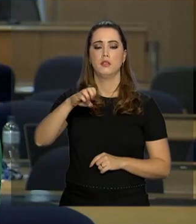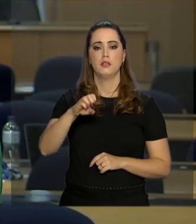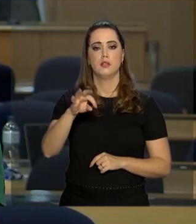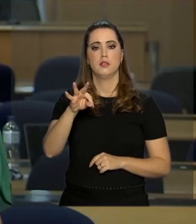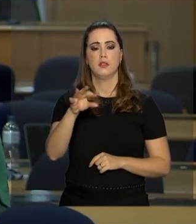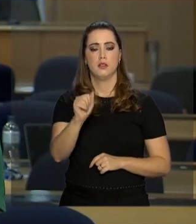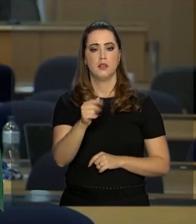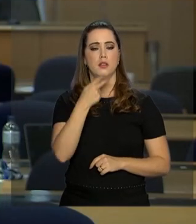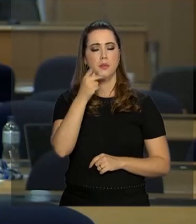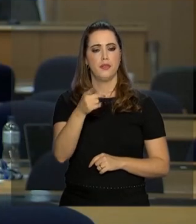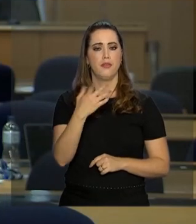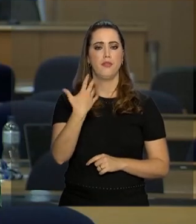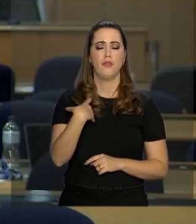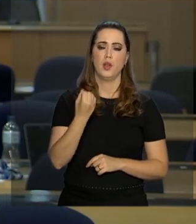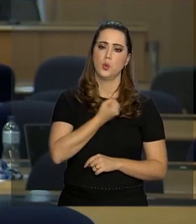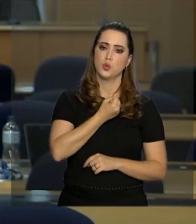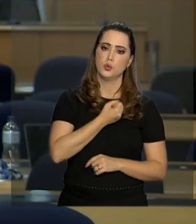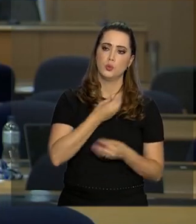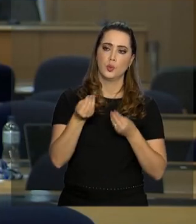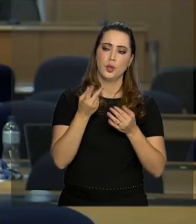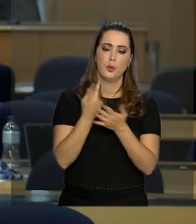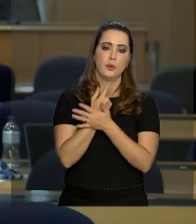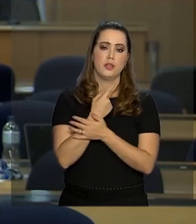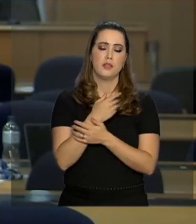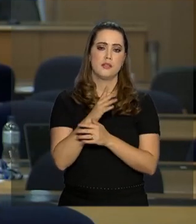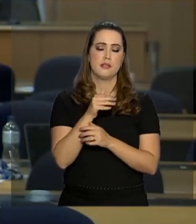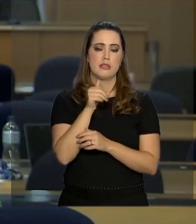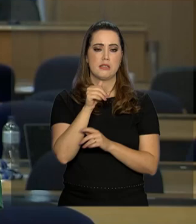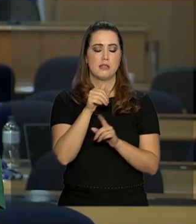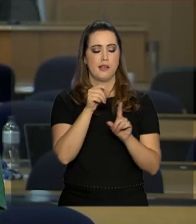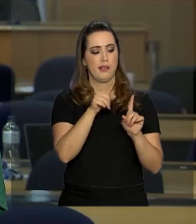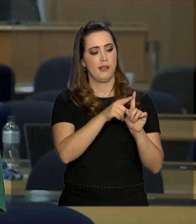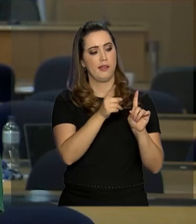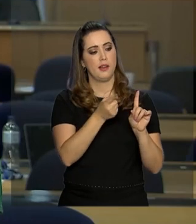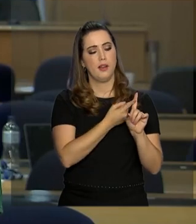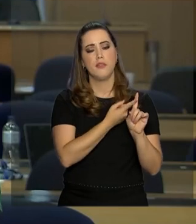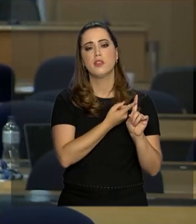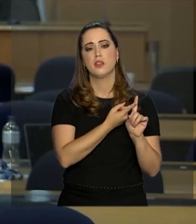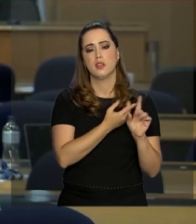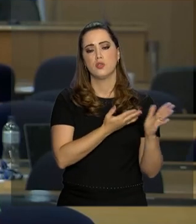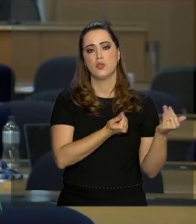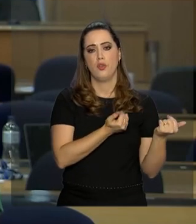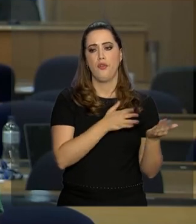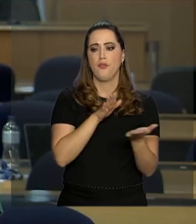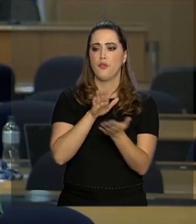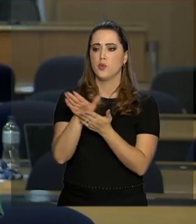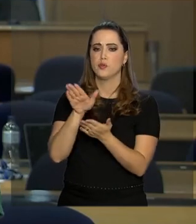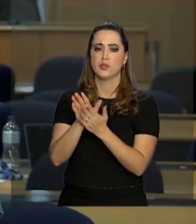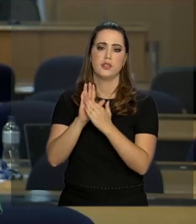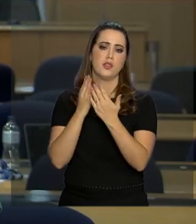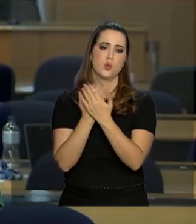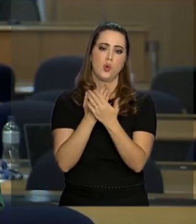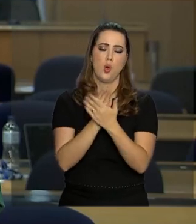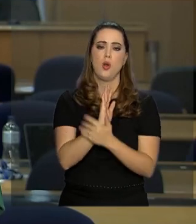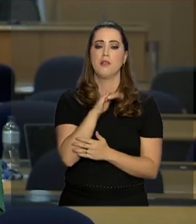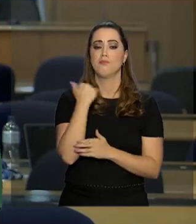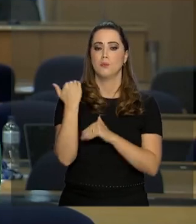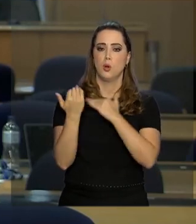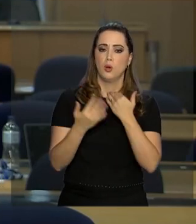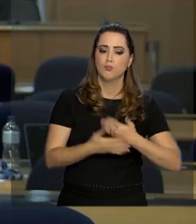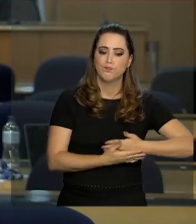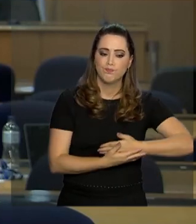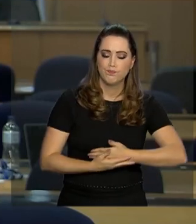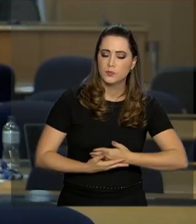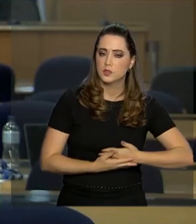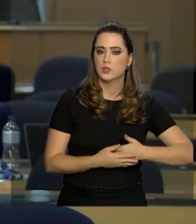das consequências da gravidez na adolescência Como por exemplo a evasão escolar, mortalidade infantil, parto